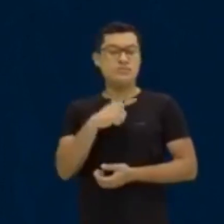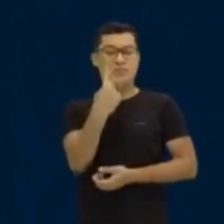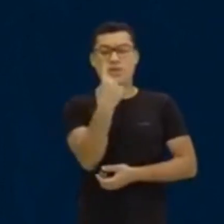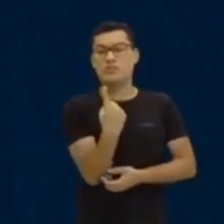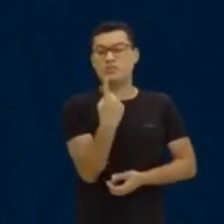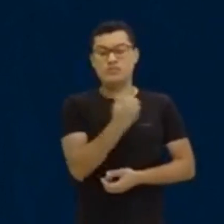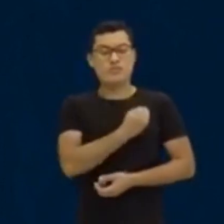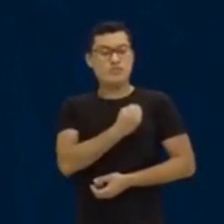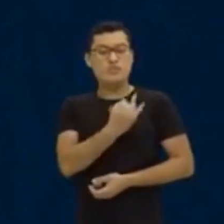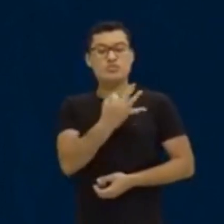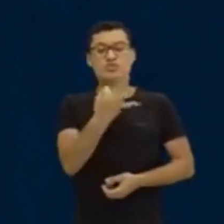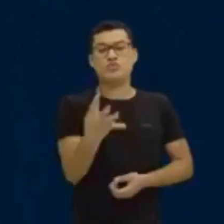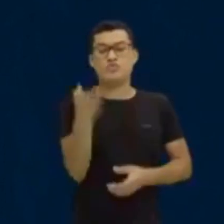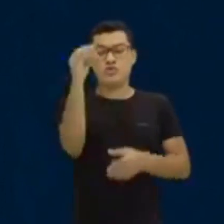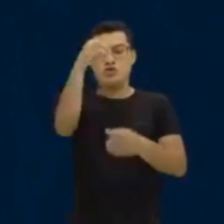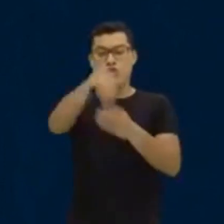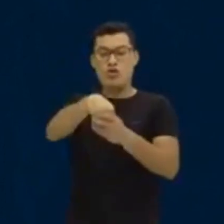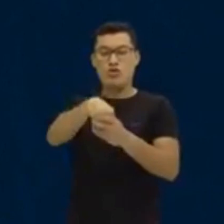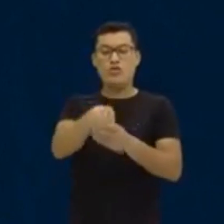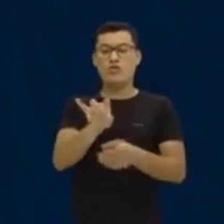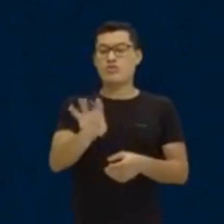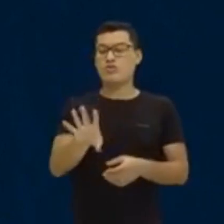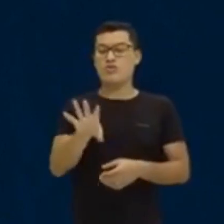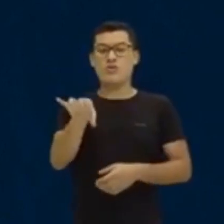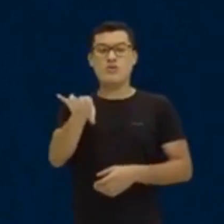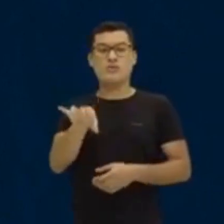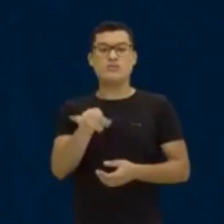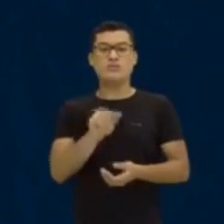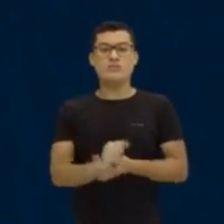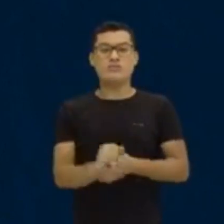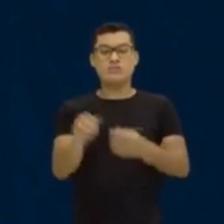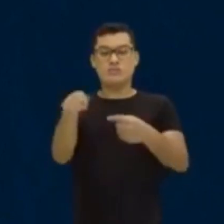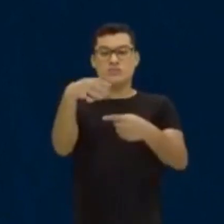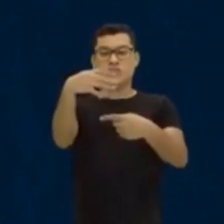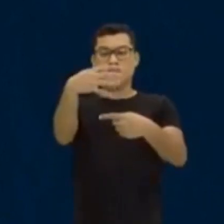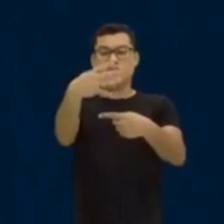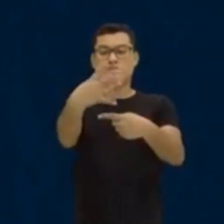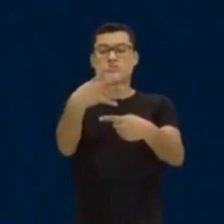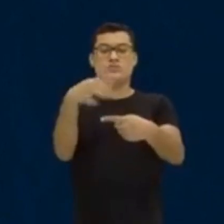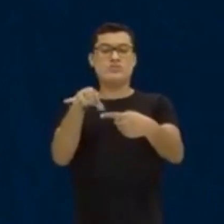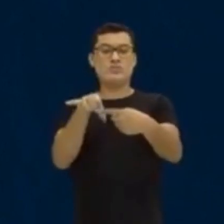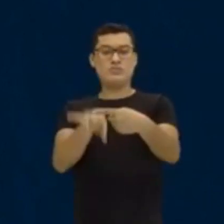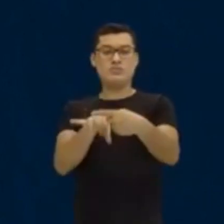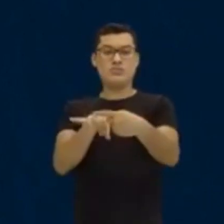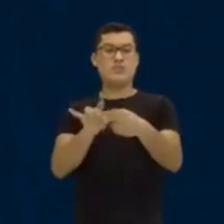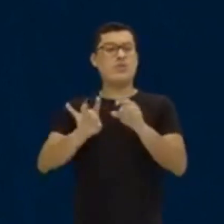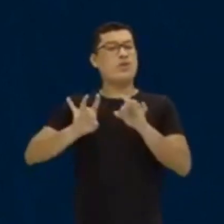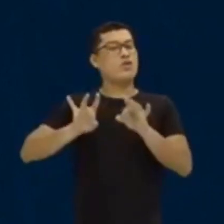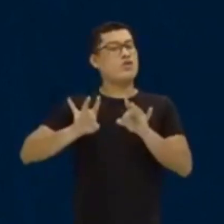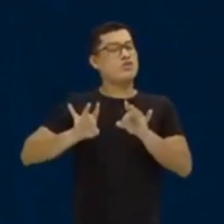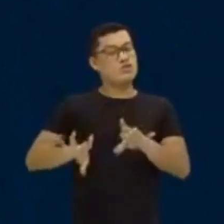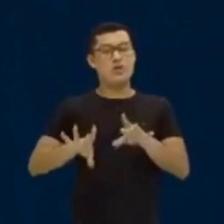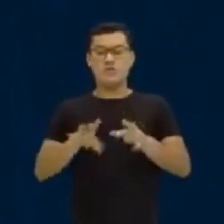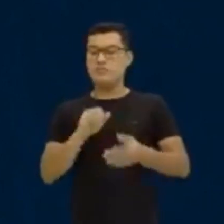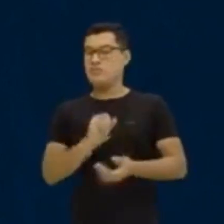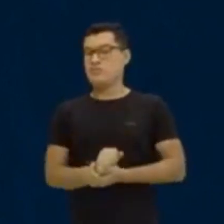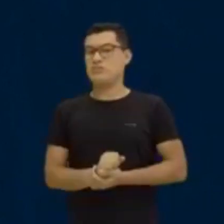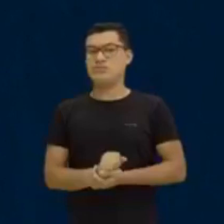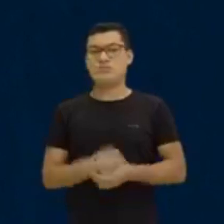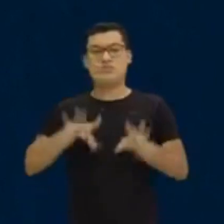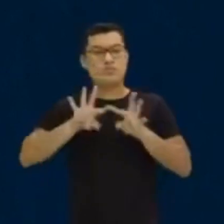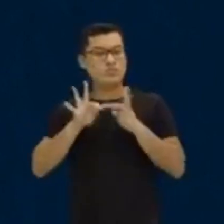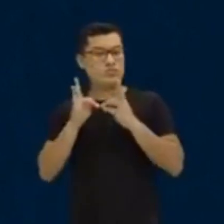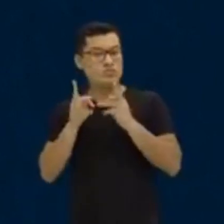número se repetindo, eu coloco só o 9. Muito fácil. É só isso. Só isso. Toda dízima